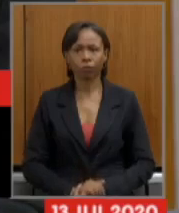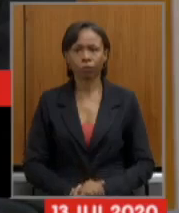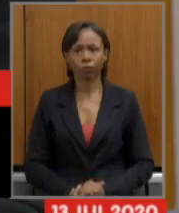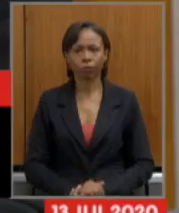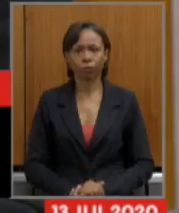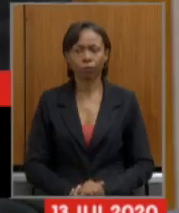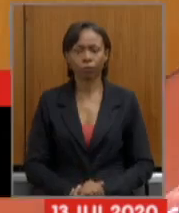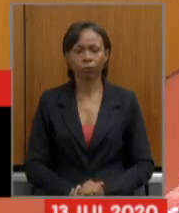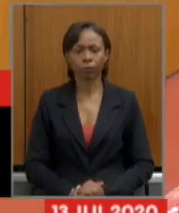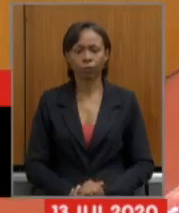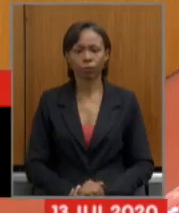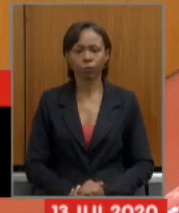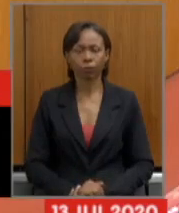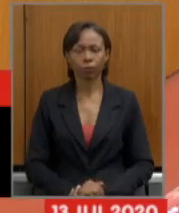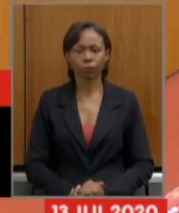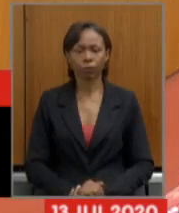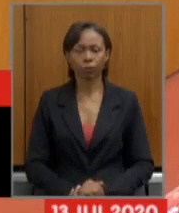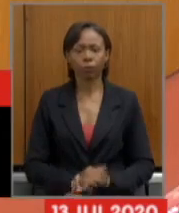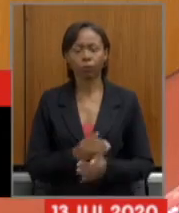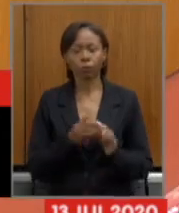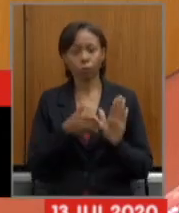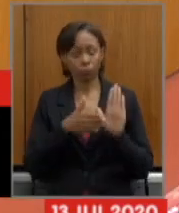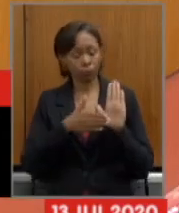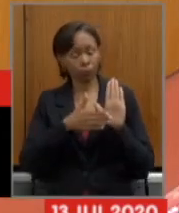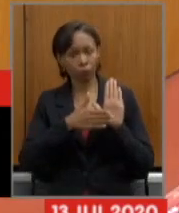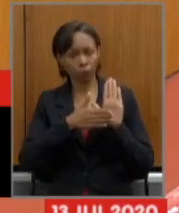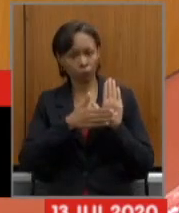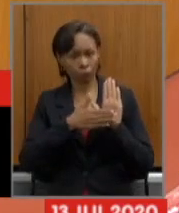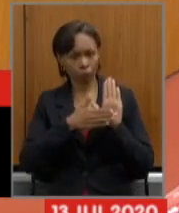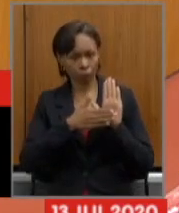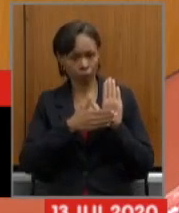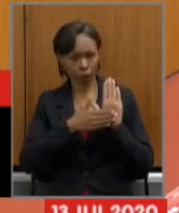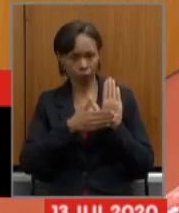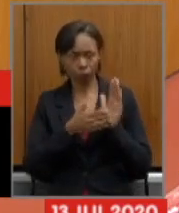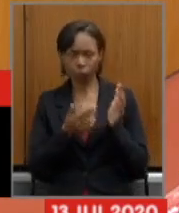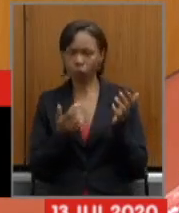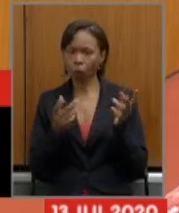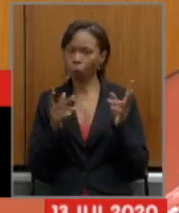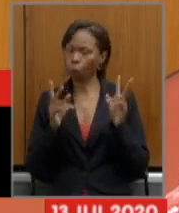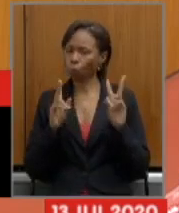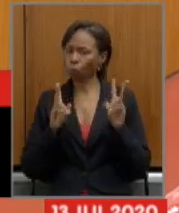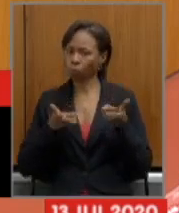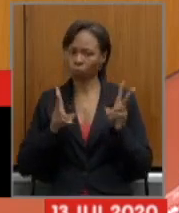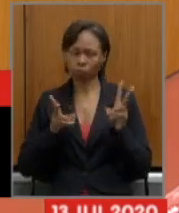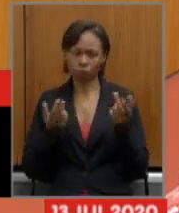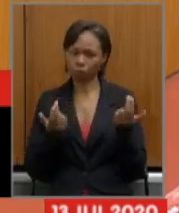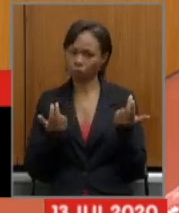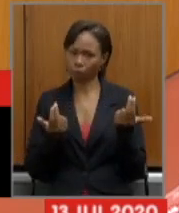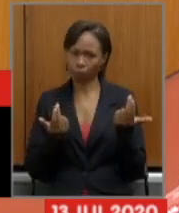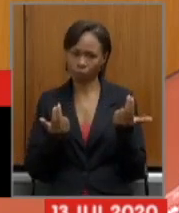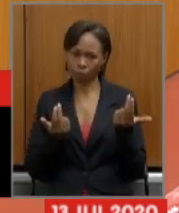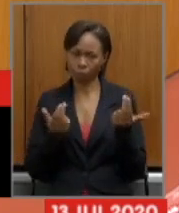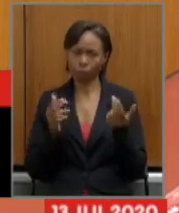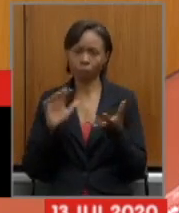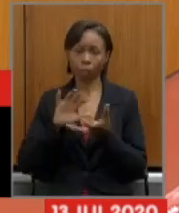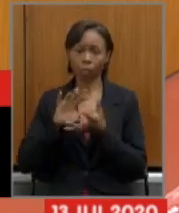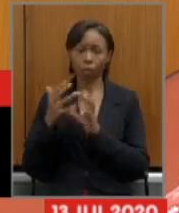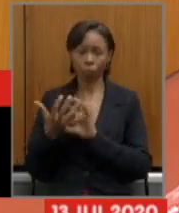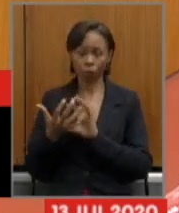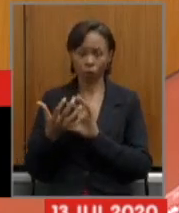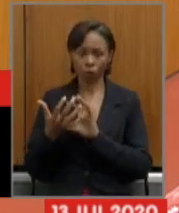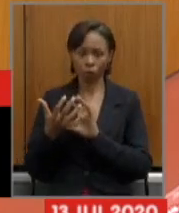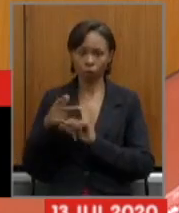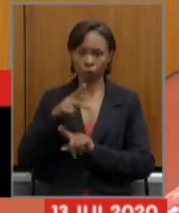A proposta é a mesma da reforma federal